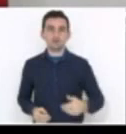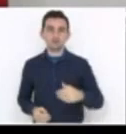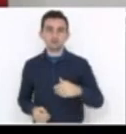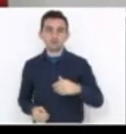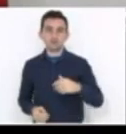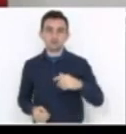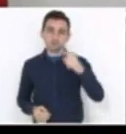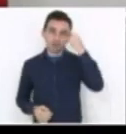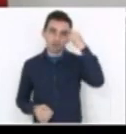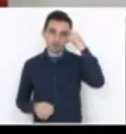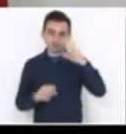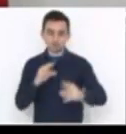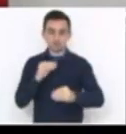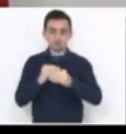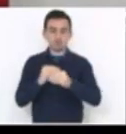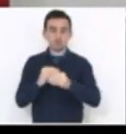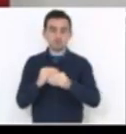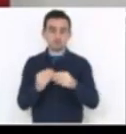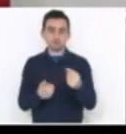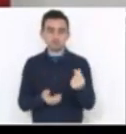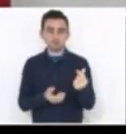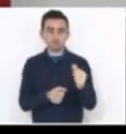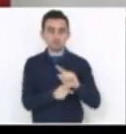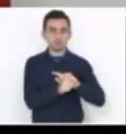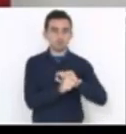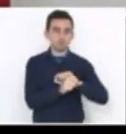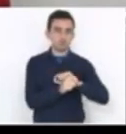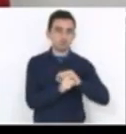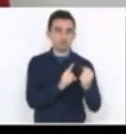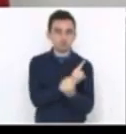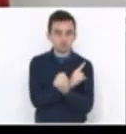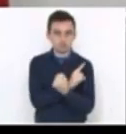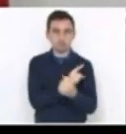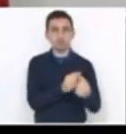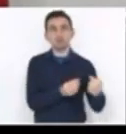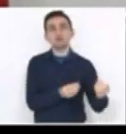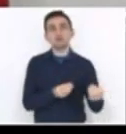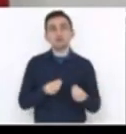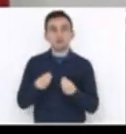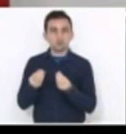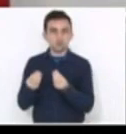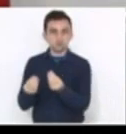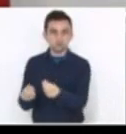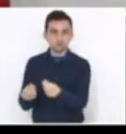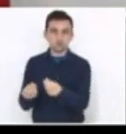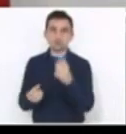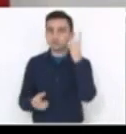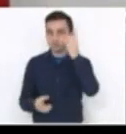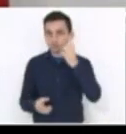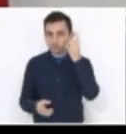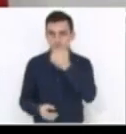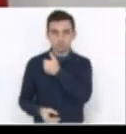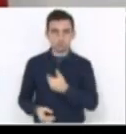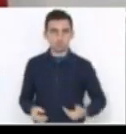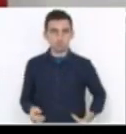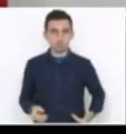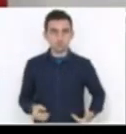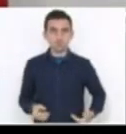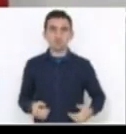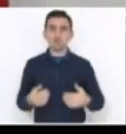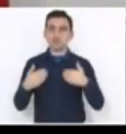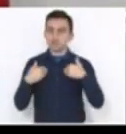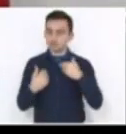através de emendas do Fundo Social, destinava aos deputados da base do governo. Eu sempre fiz política